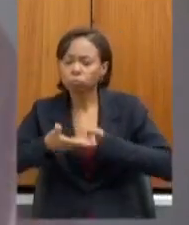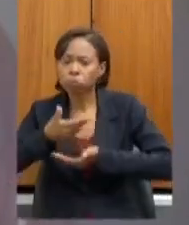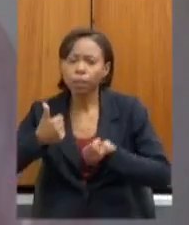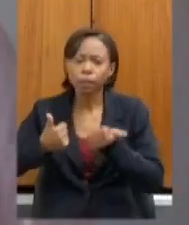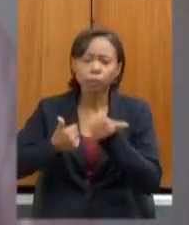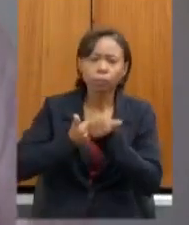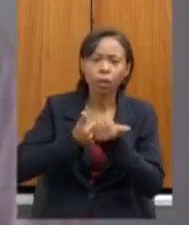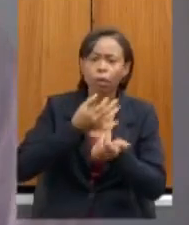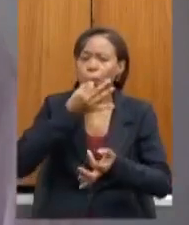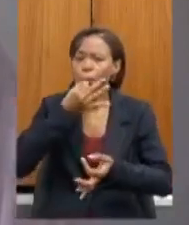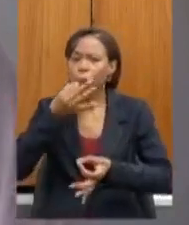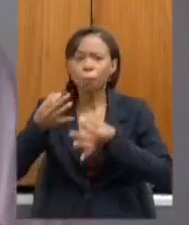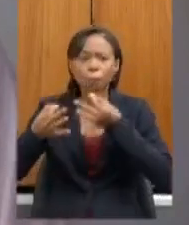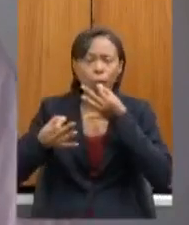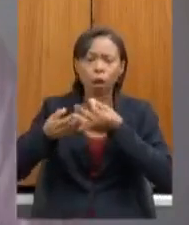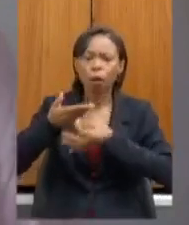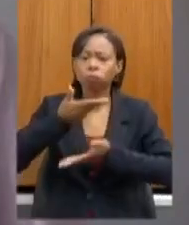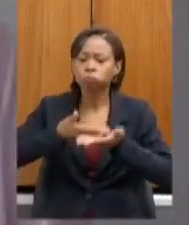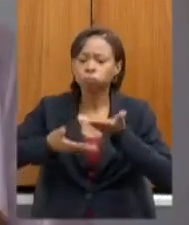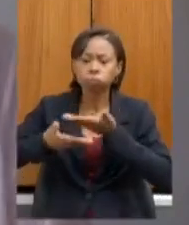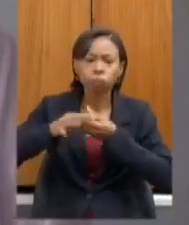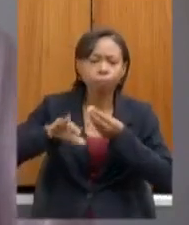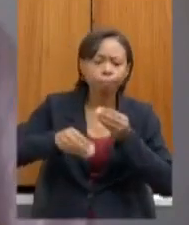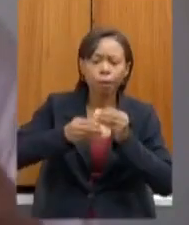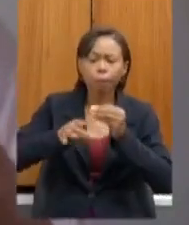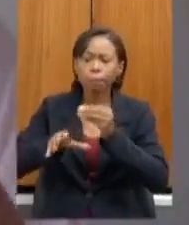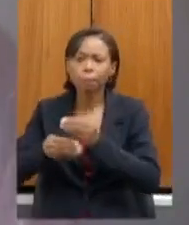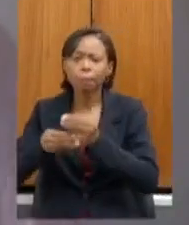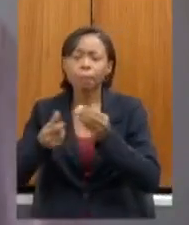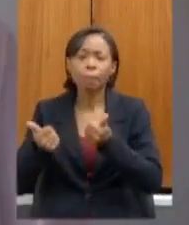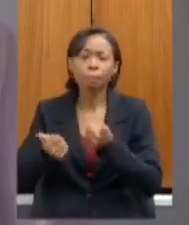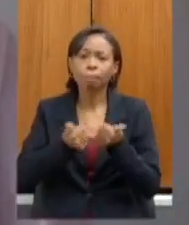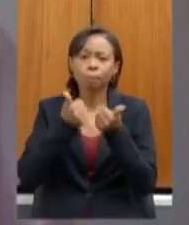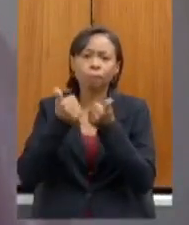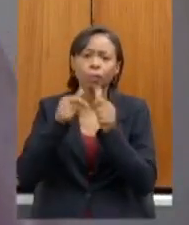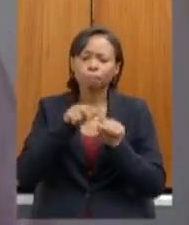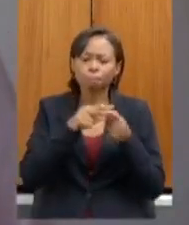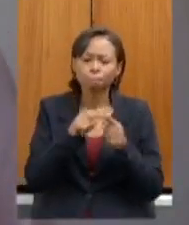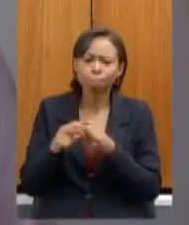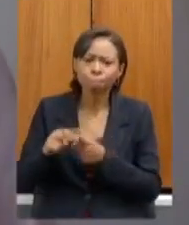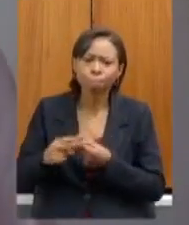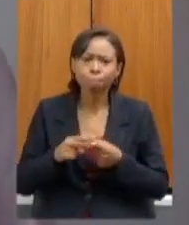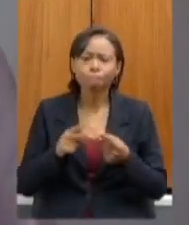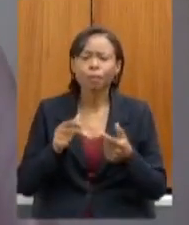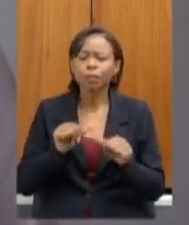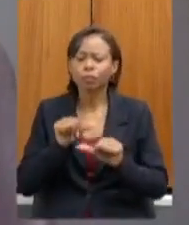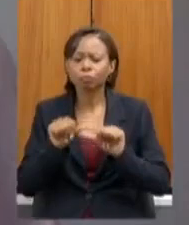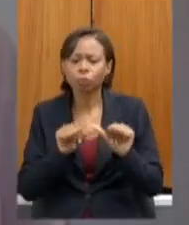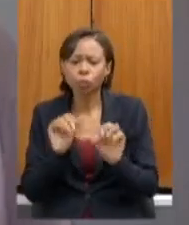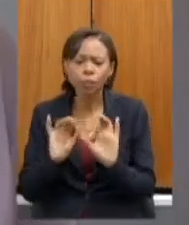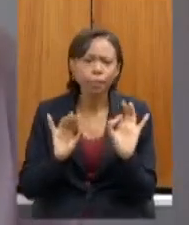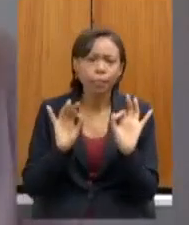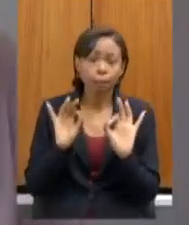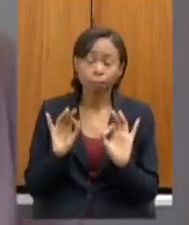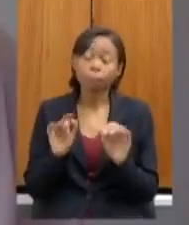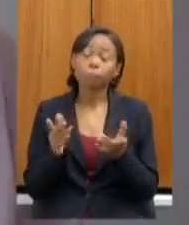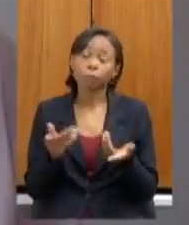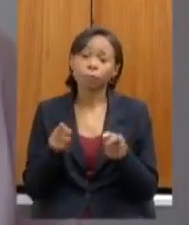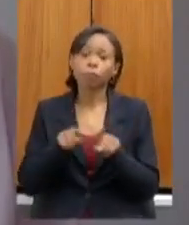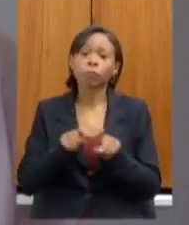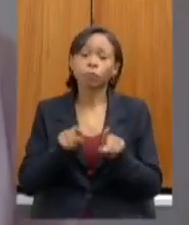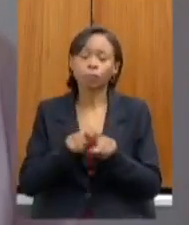sugestões complementares que a gente pode ir fazendo para ir melhorando cada vez mais esse processo queria também